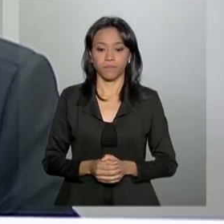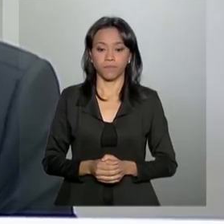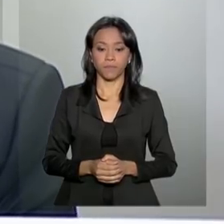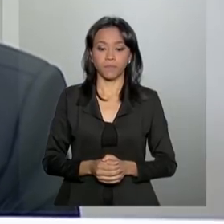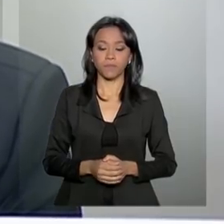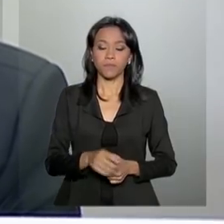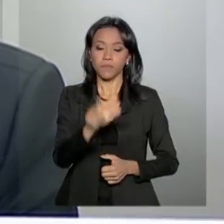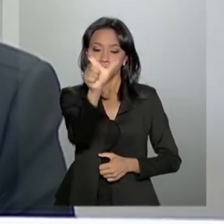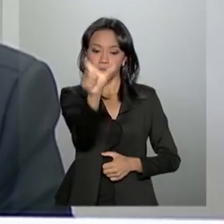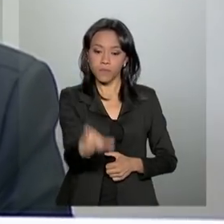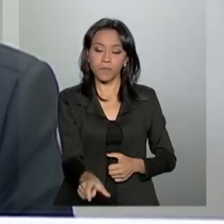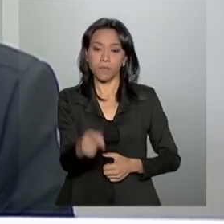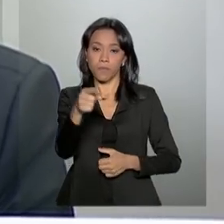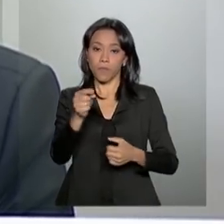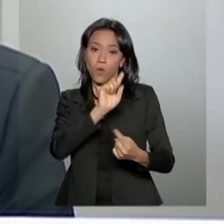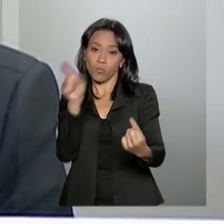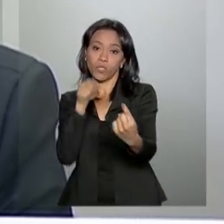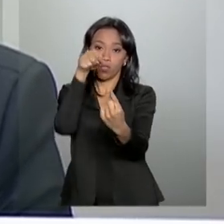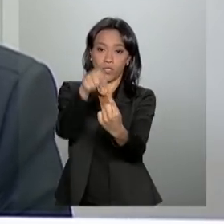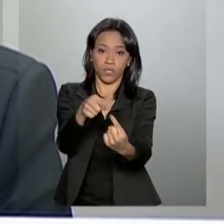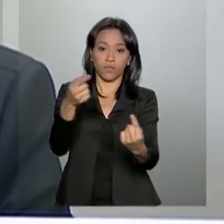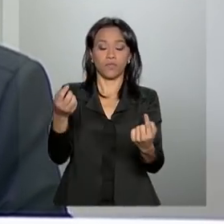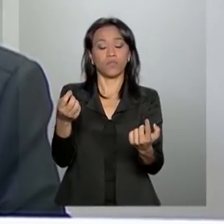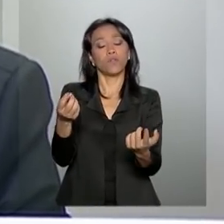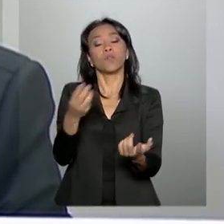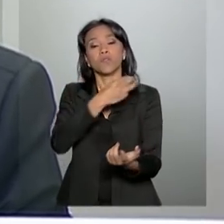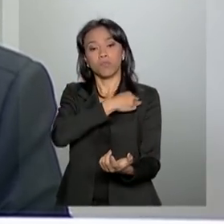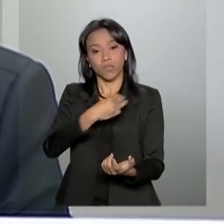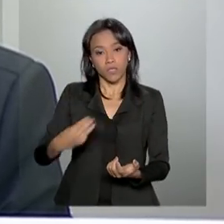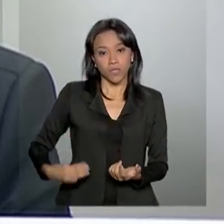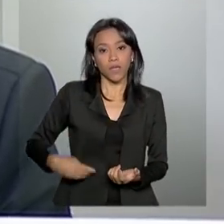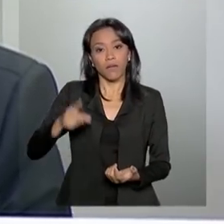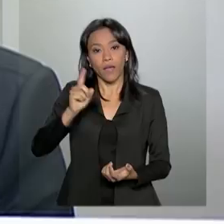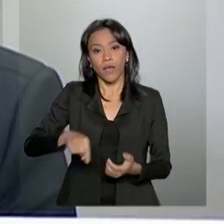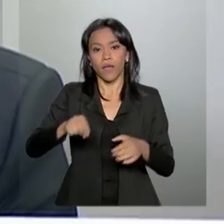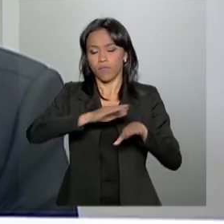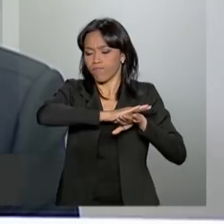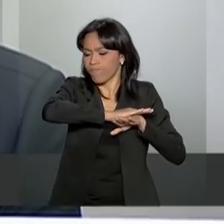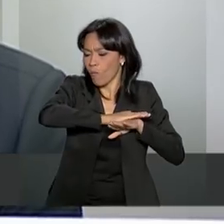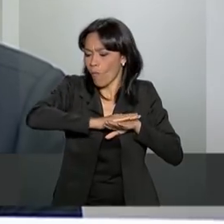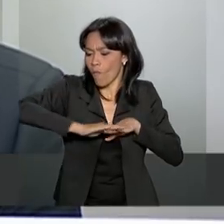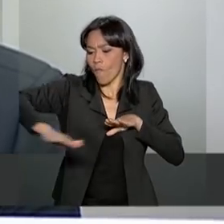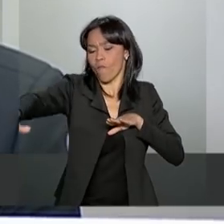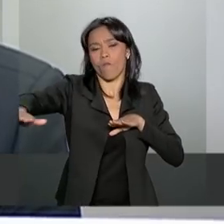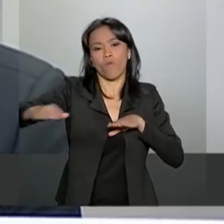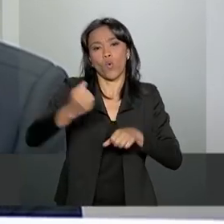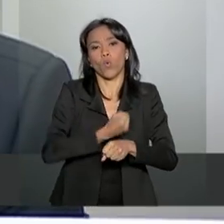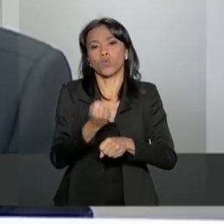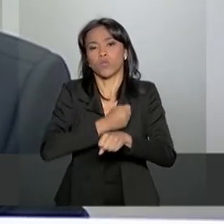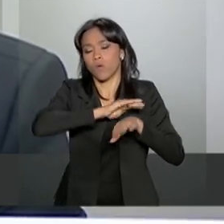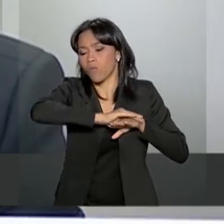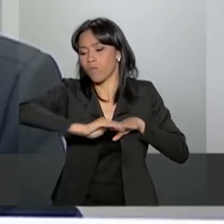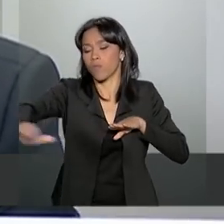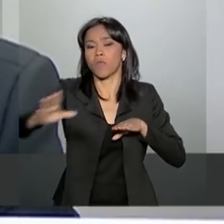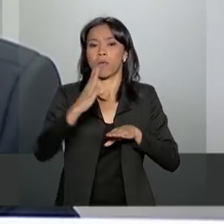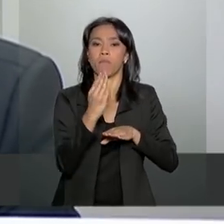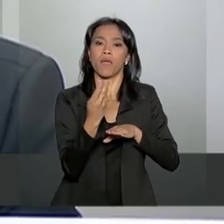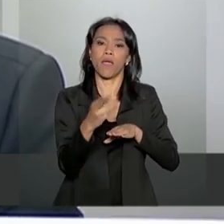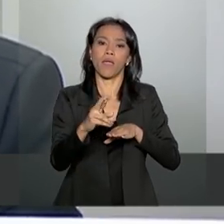Uma das grandes metas do Ministério é justamente a pavimentação da BR-163 e a finalidade dessa operação é